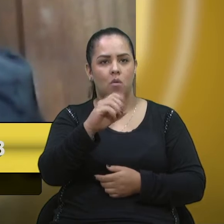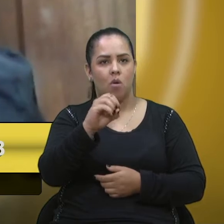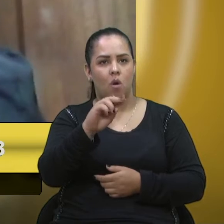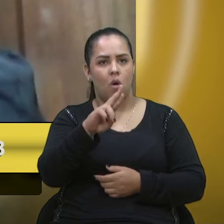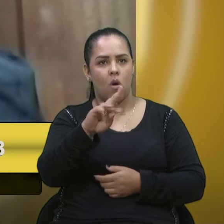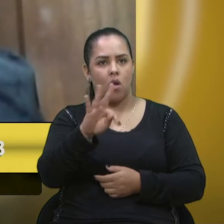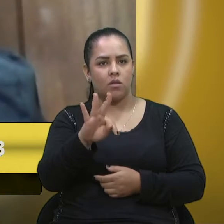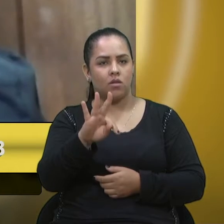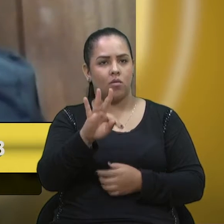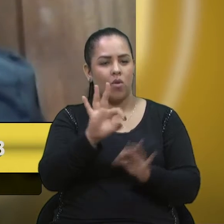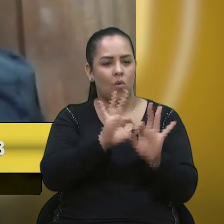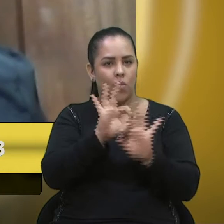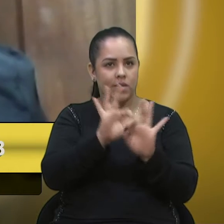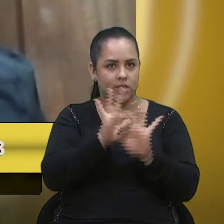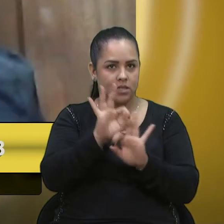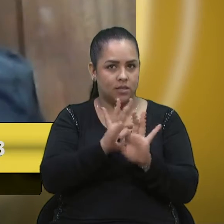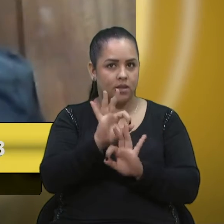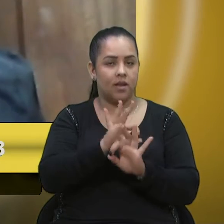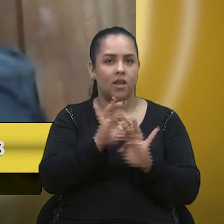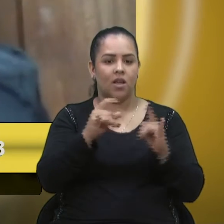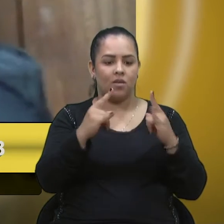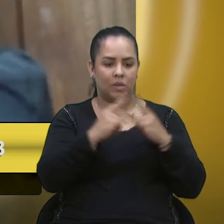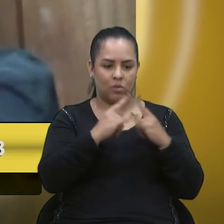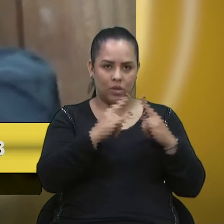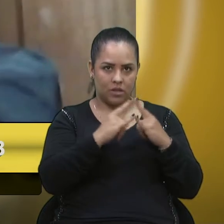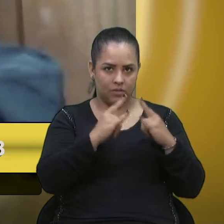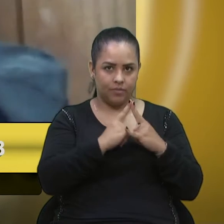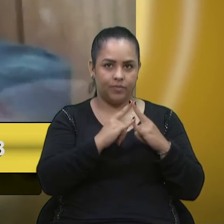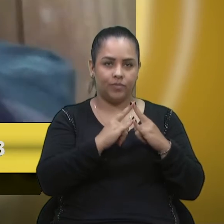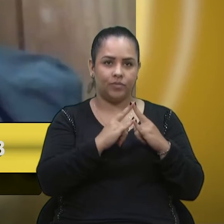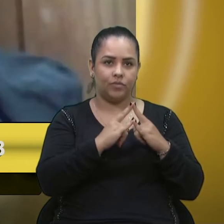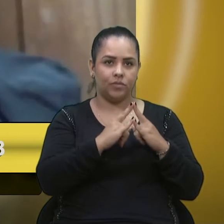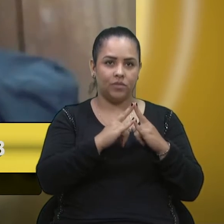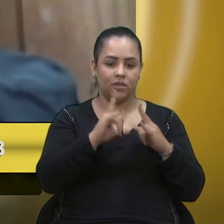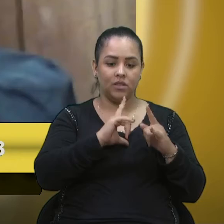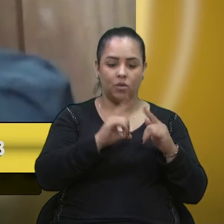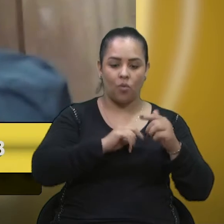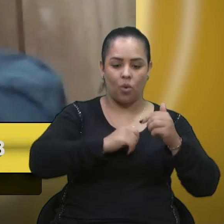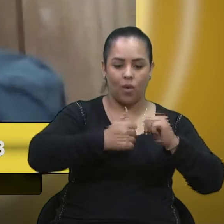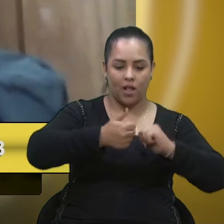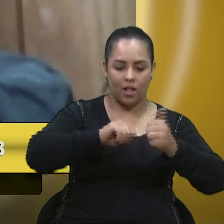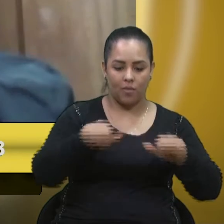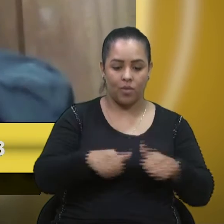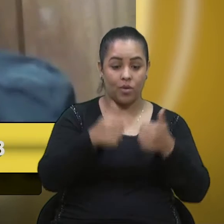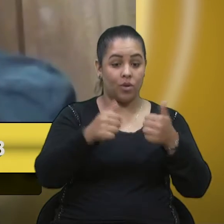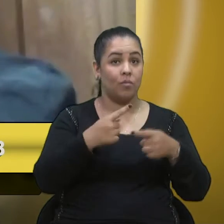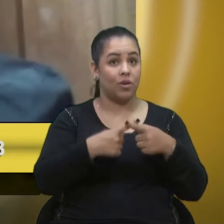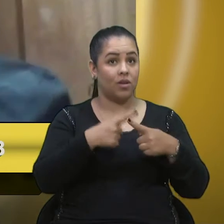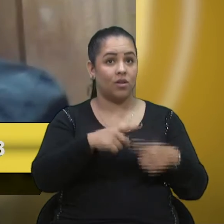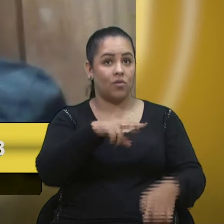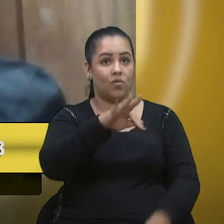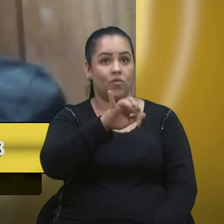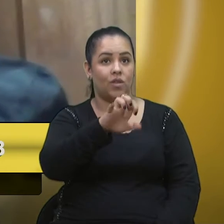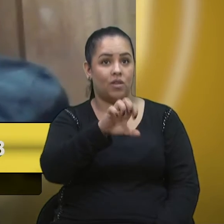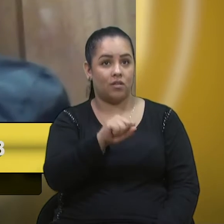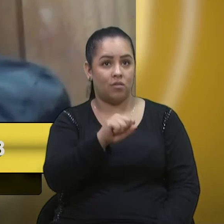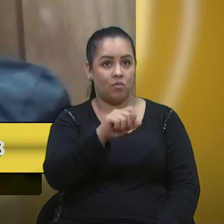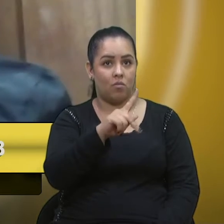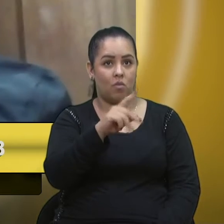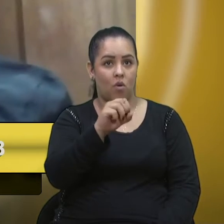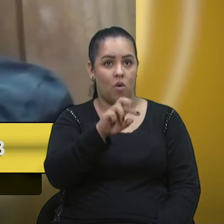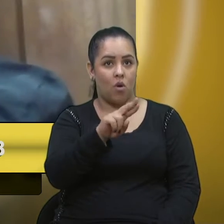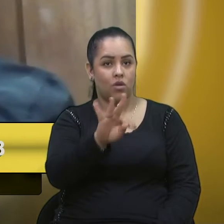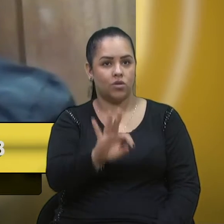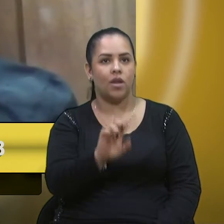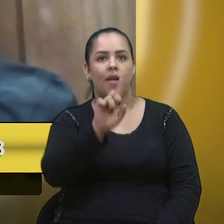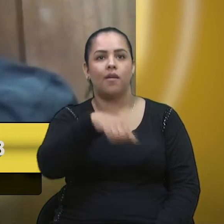organização das entidades, na qualificação das entidades, o Fiesporte é fundamental na